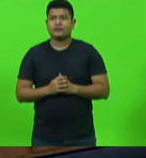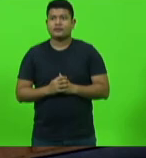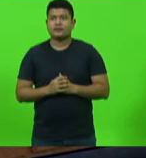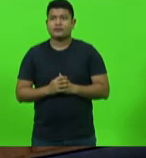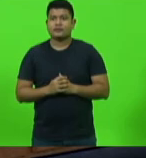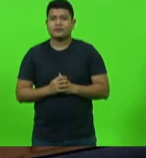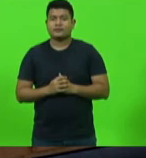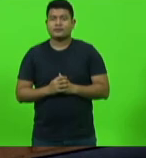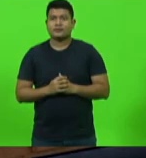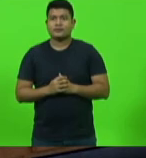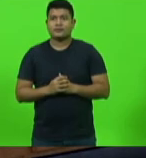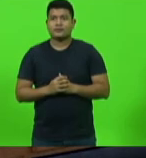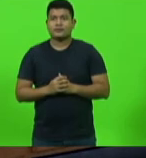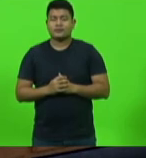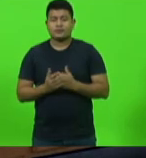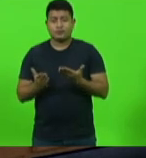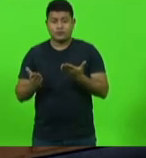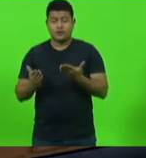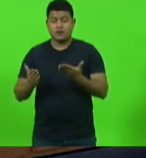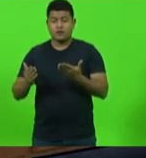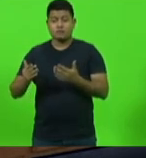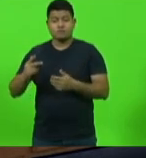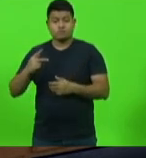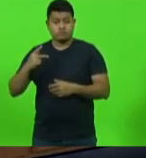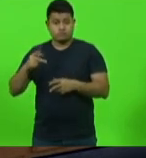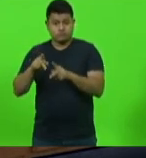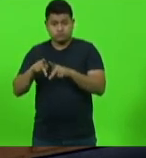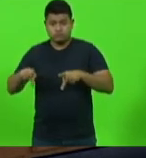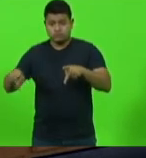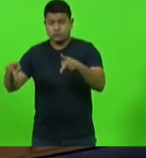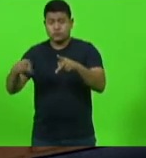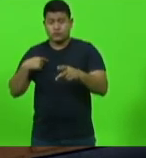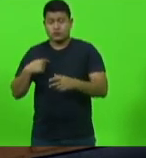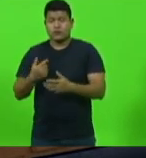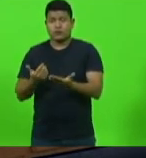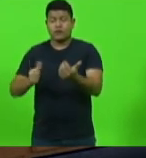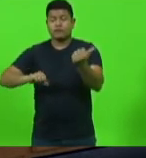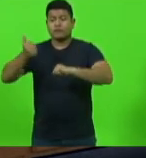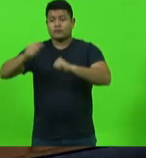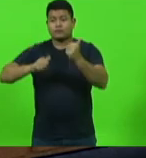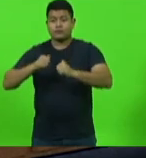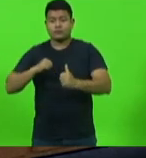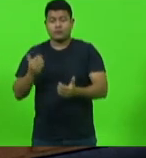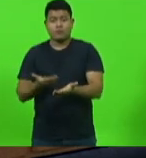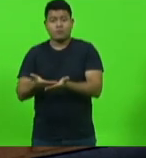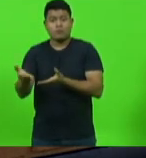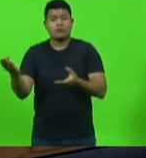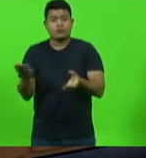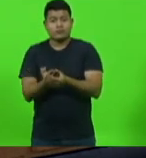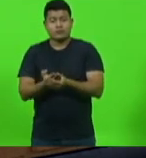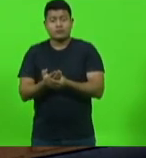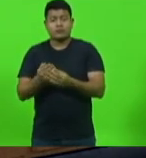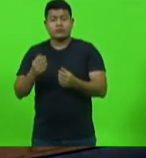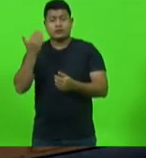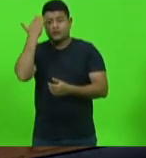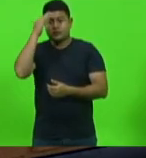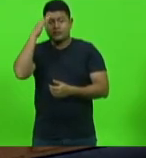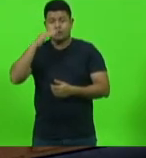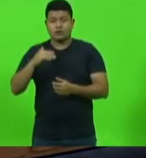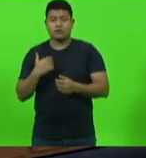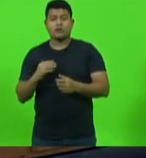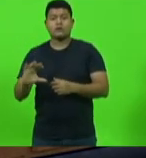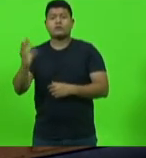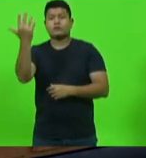Então, a Procuradoria está fazendo essa avaliação agora para entrar como a liminar, justamente levantando todos os possíveis motivos, logicamente, só no final da sindicância